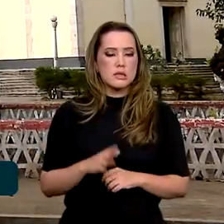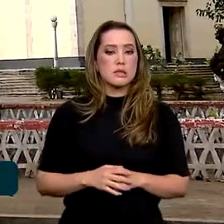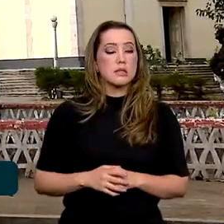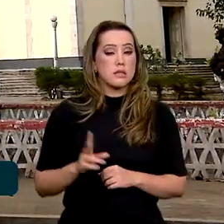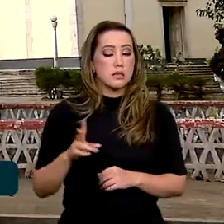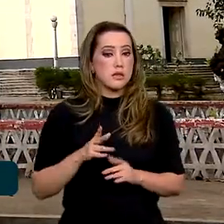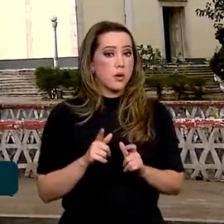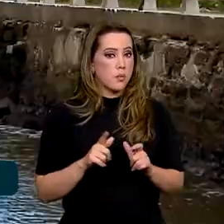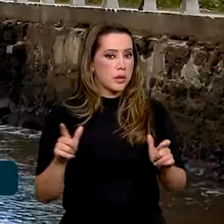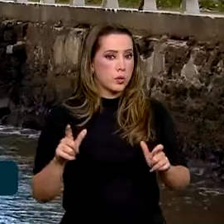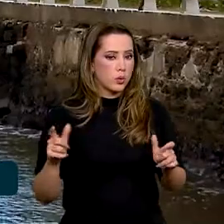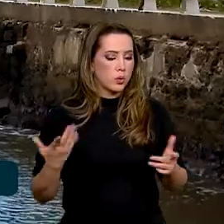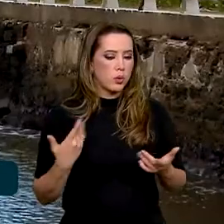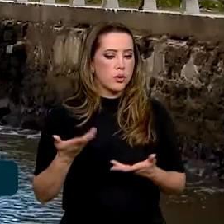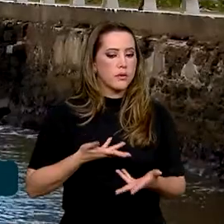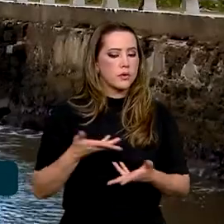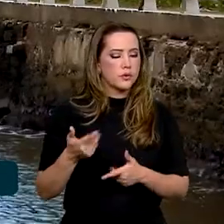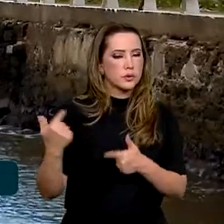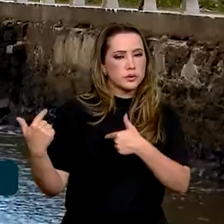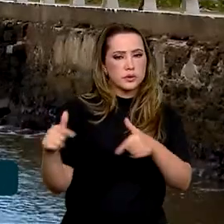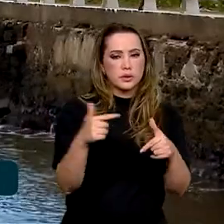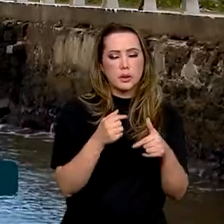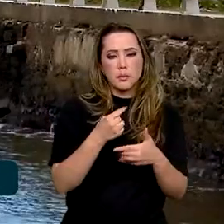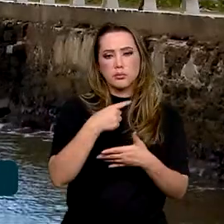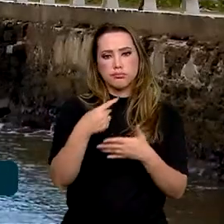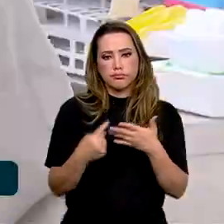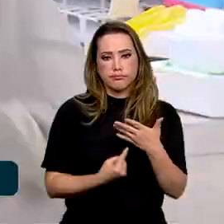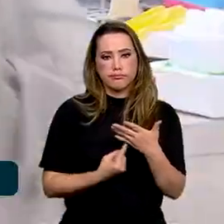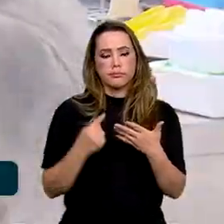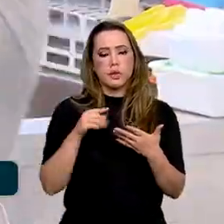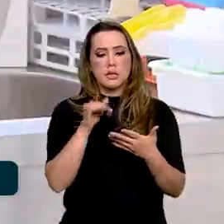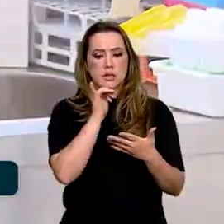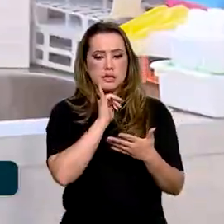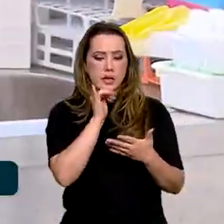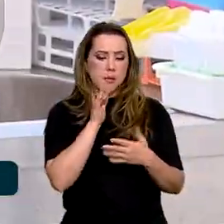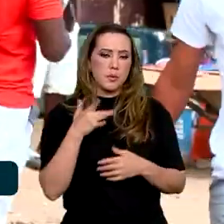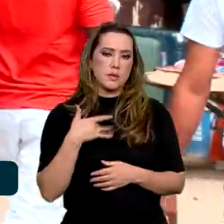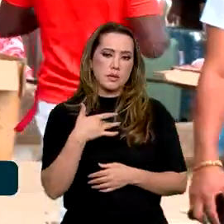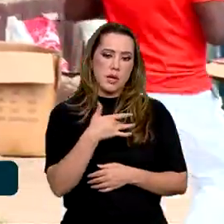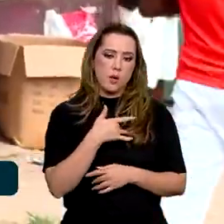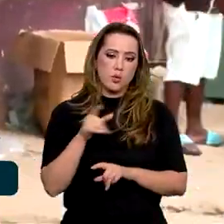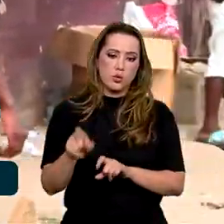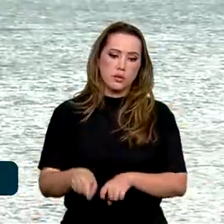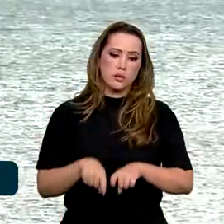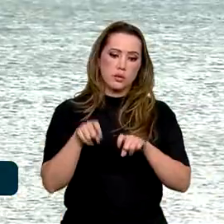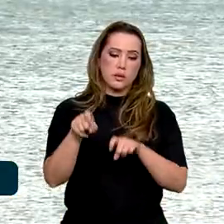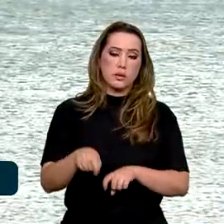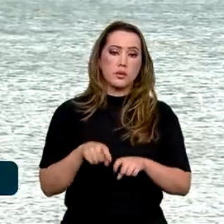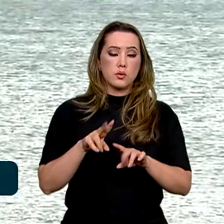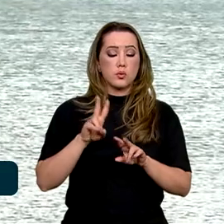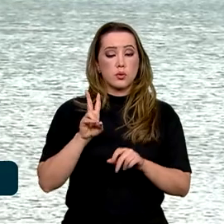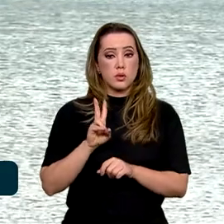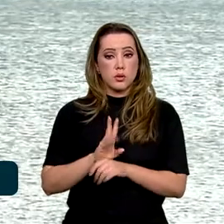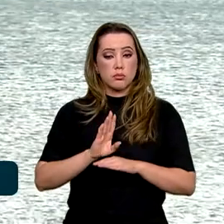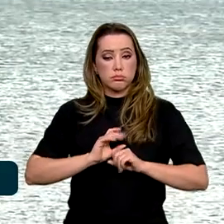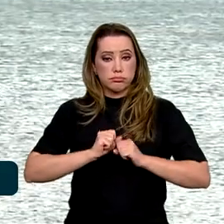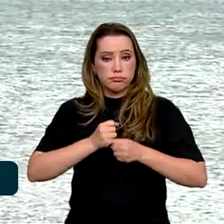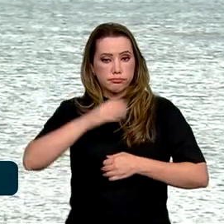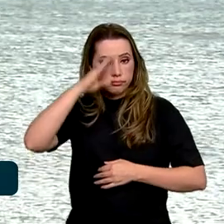e foi ampliada envolvendo iniciativas em diversas áreas, como saúde, agricultura e defesa.